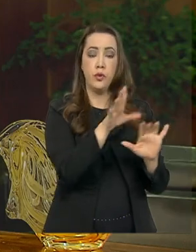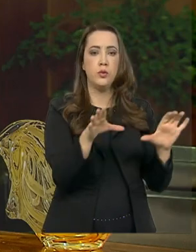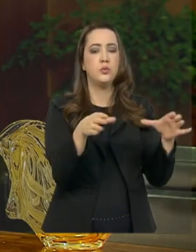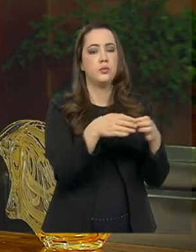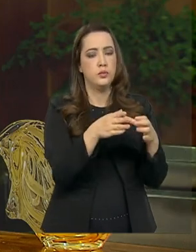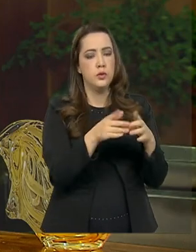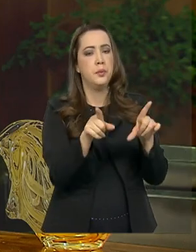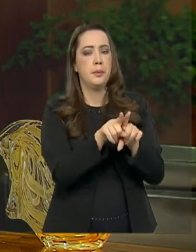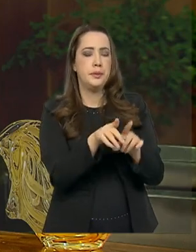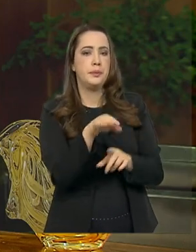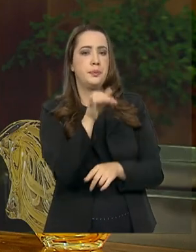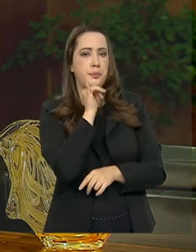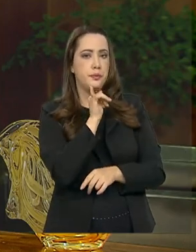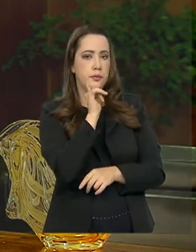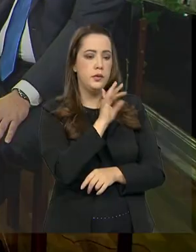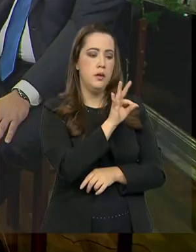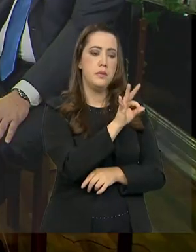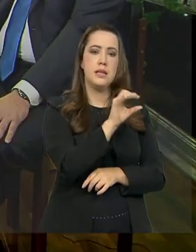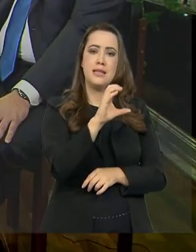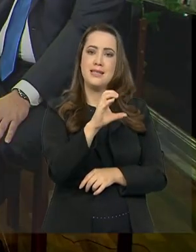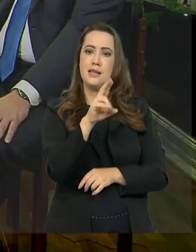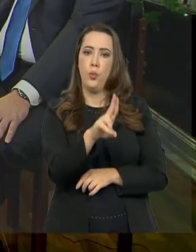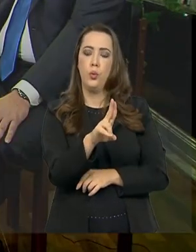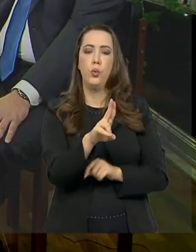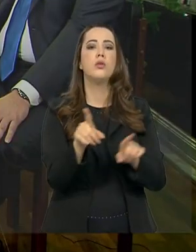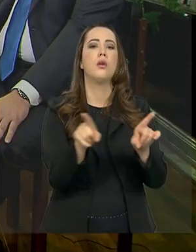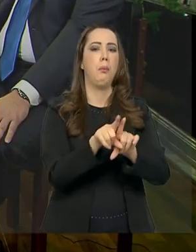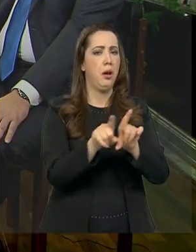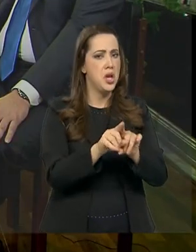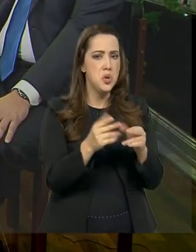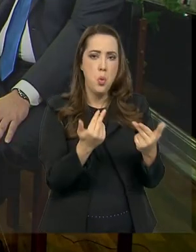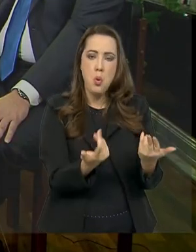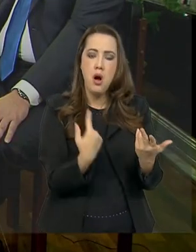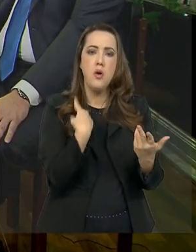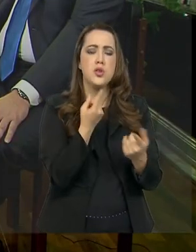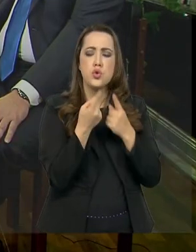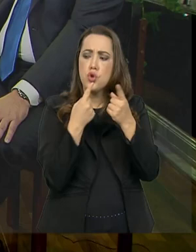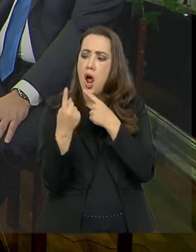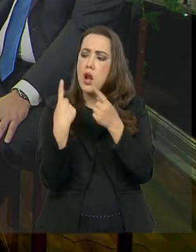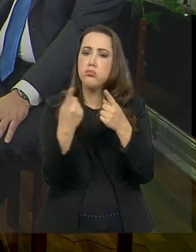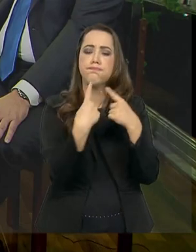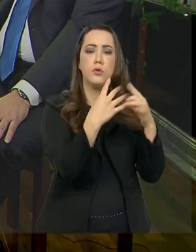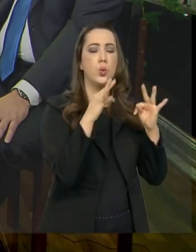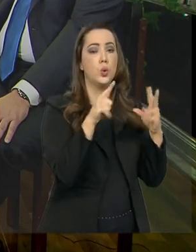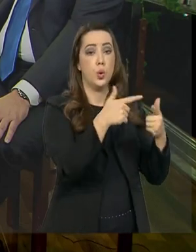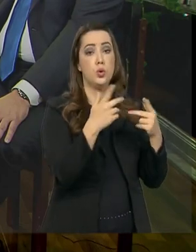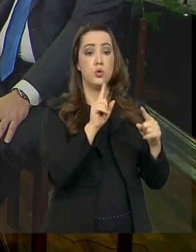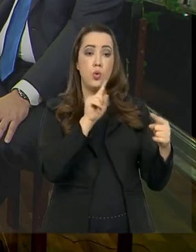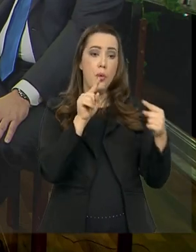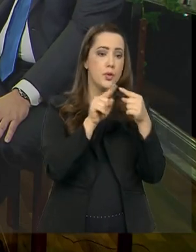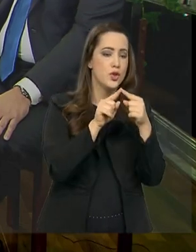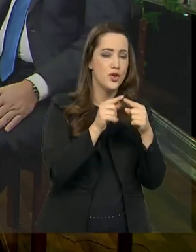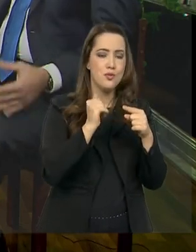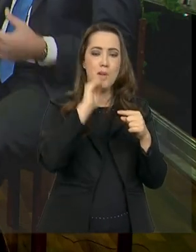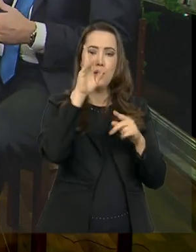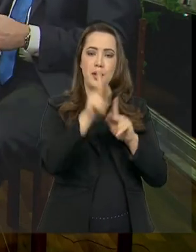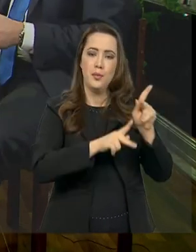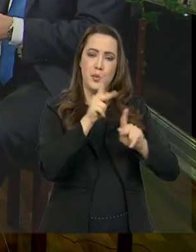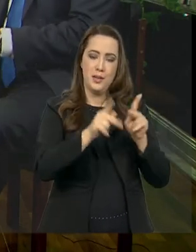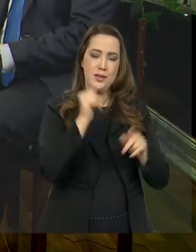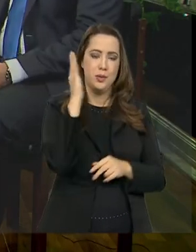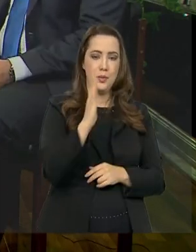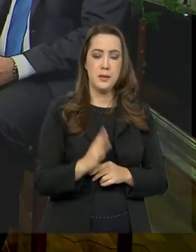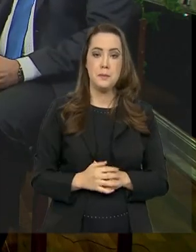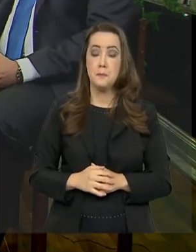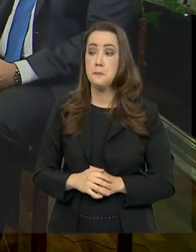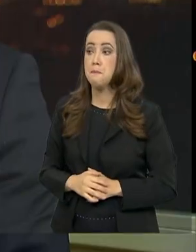Contas. E com todos eles nós temos procurado um diálogo muito franco, muito aberto, de forma republicana, buscando o interesse maior da população. Agora eu queria